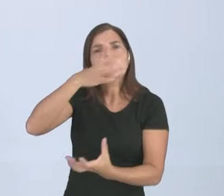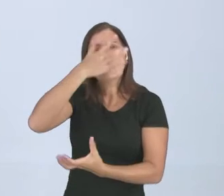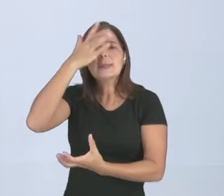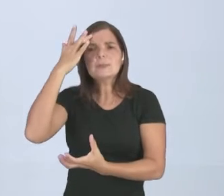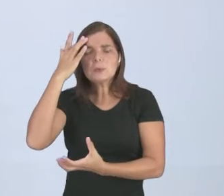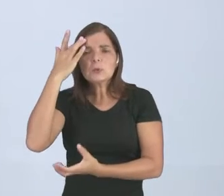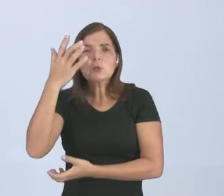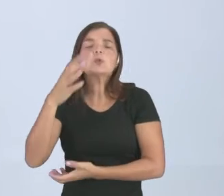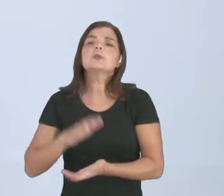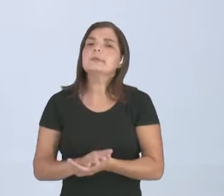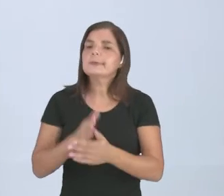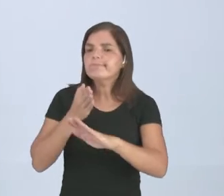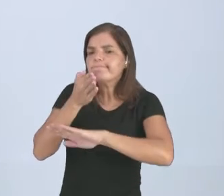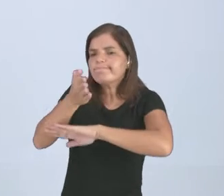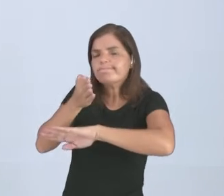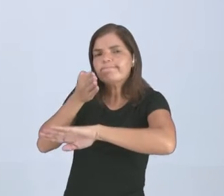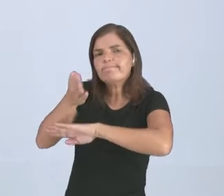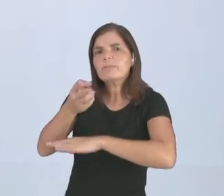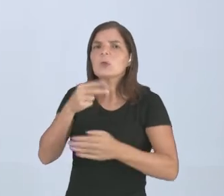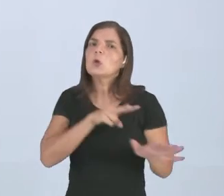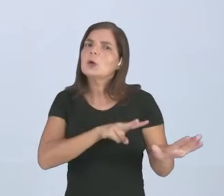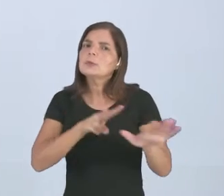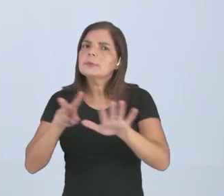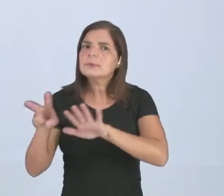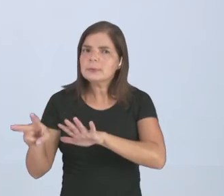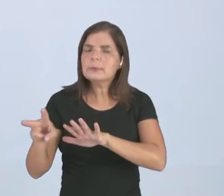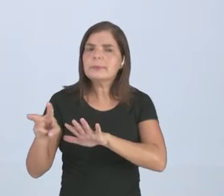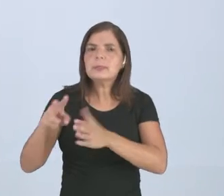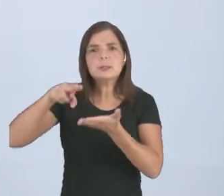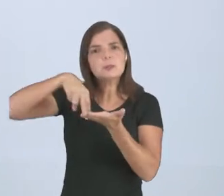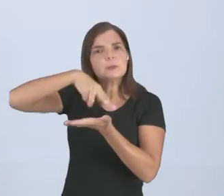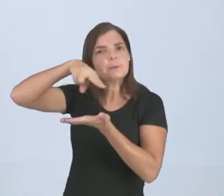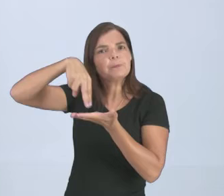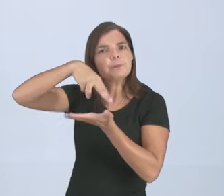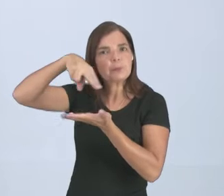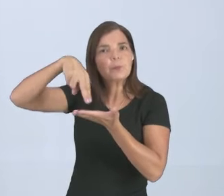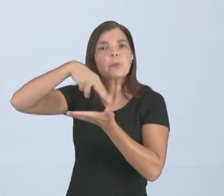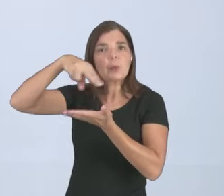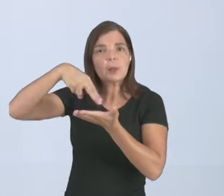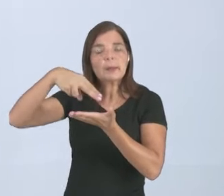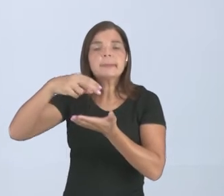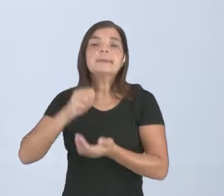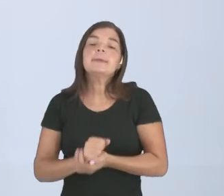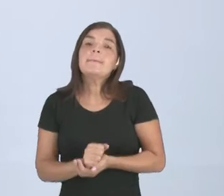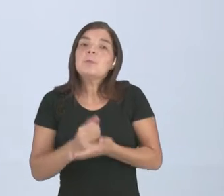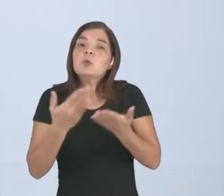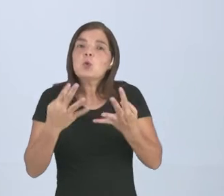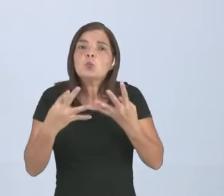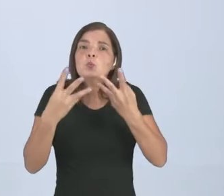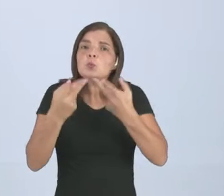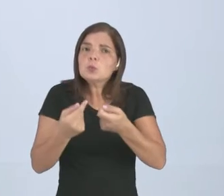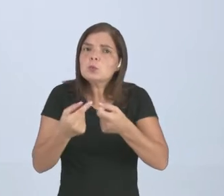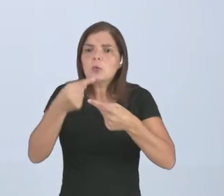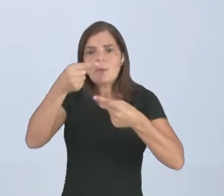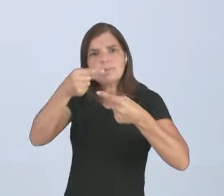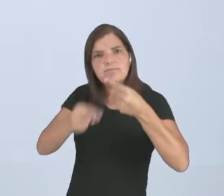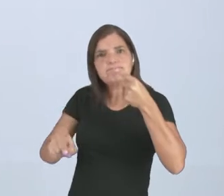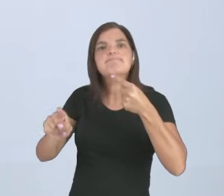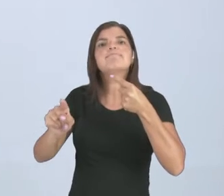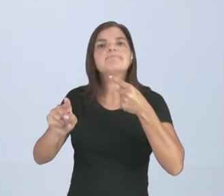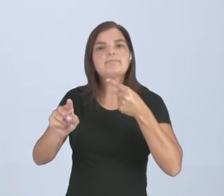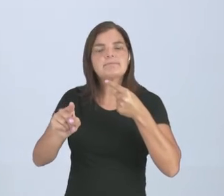idosas, elas iam toda semana, né? Ou uma vez por semana lá, descontrair. Então, tudo que priva